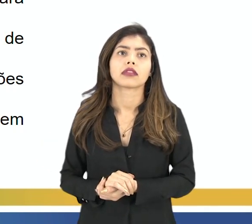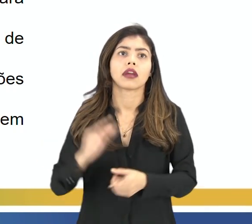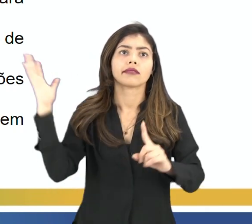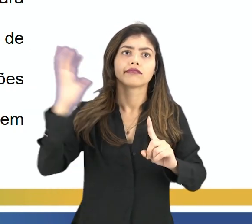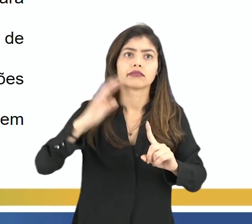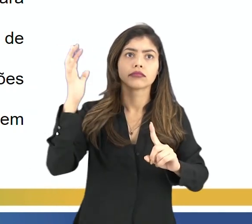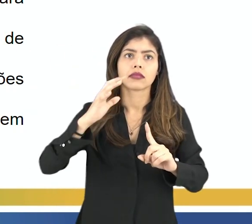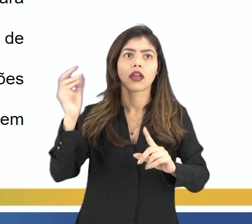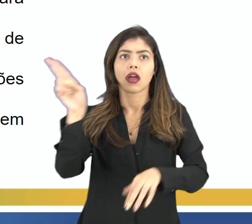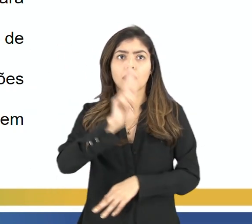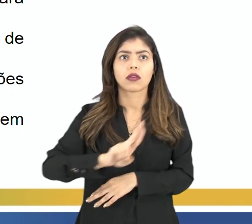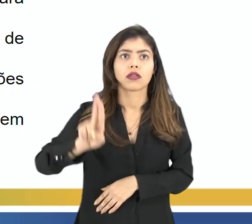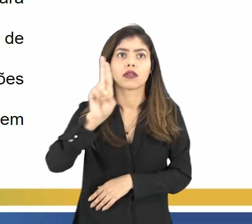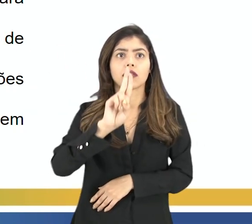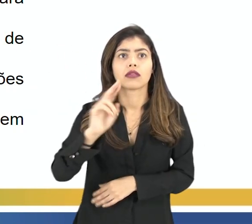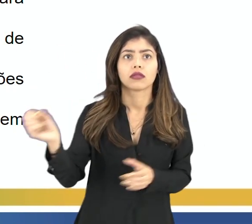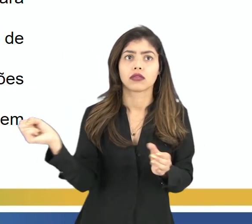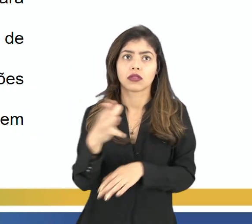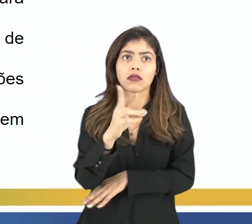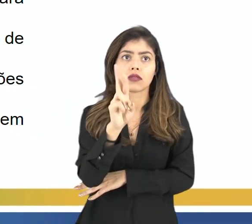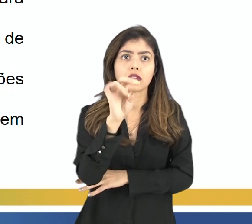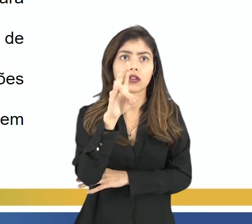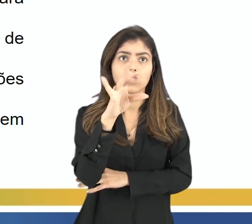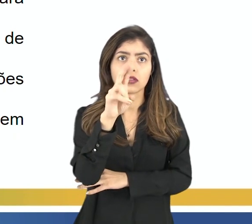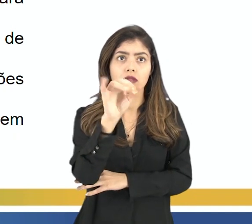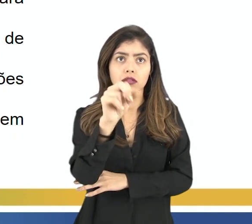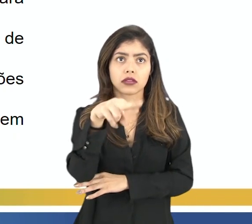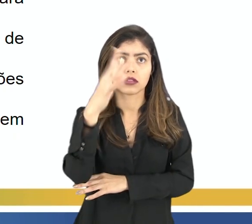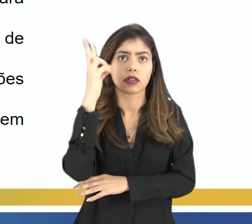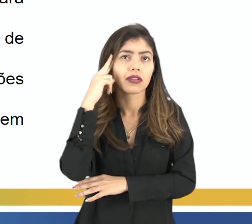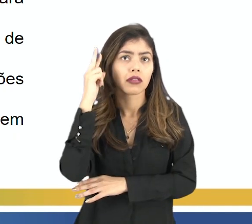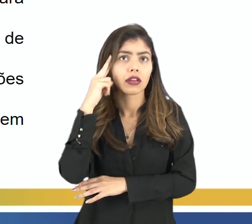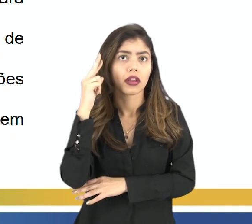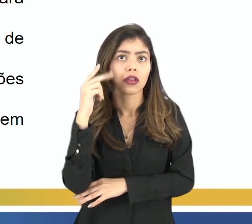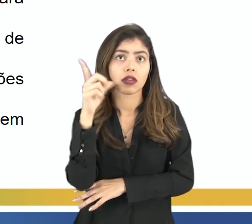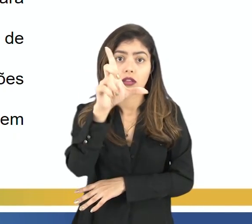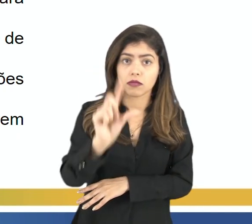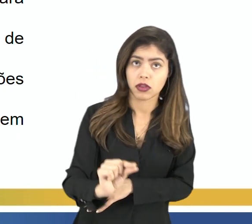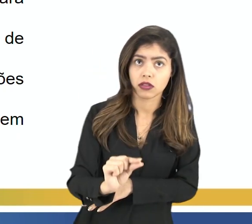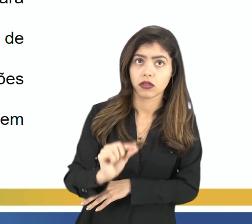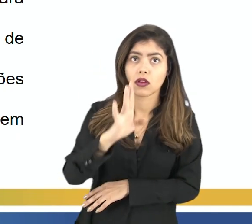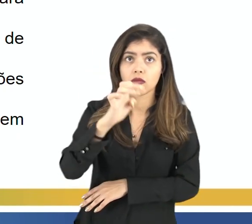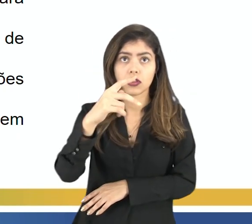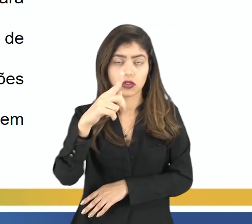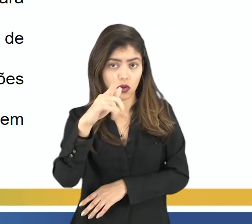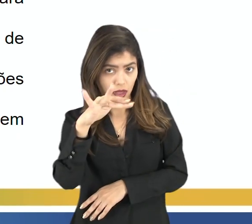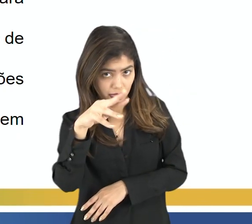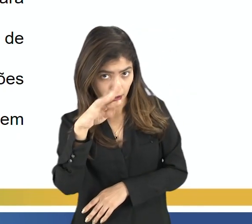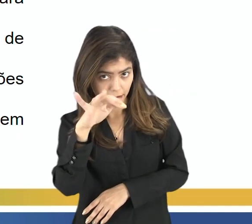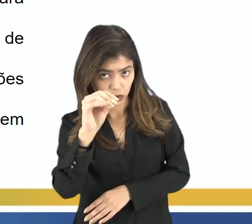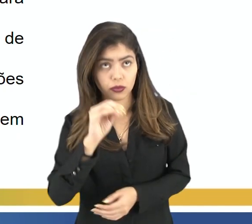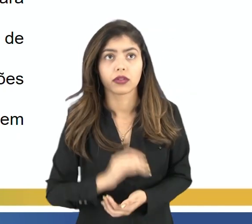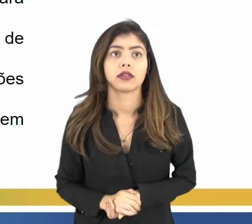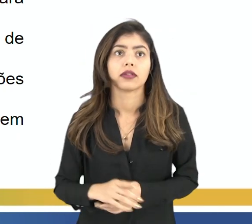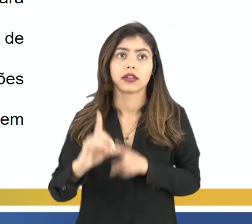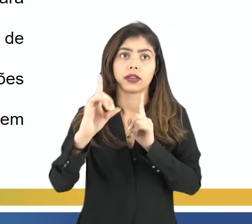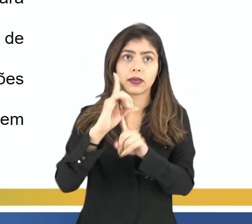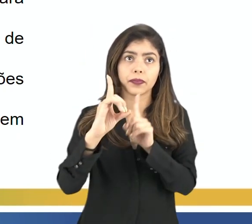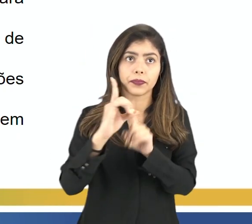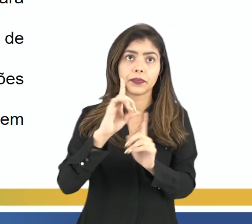incentivar o uso de recursos naturais menos suscetíveis ao esgotamento. Letra D,